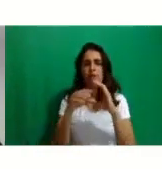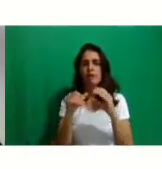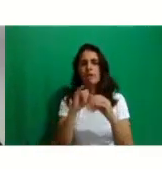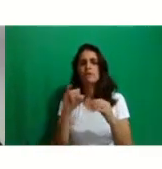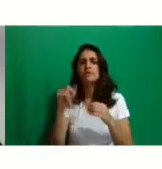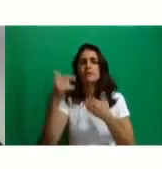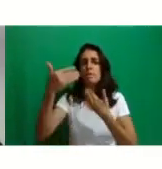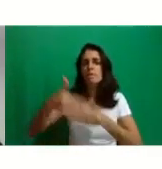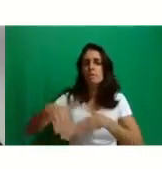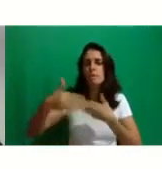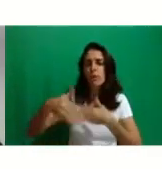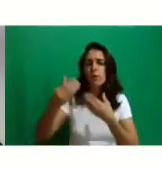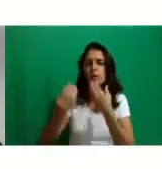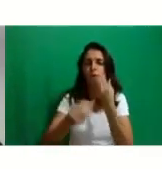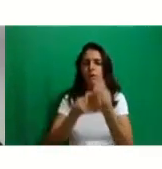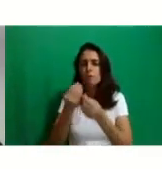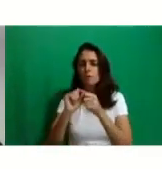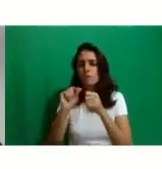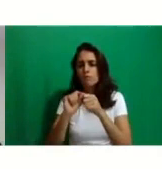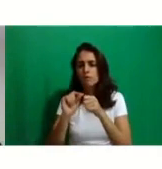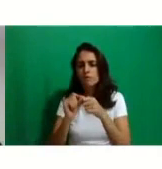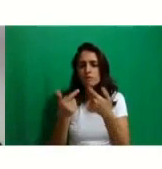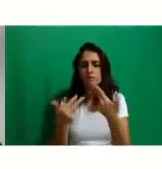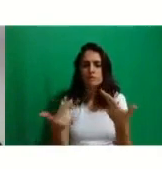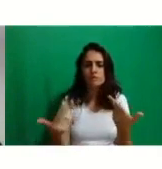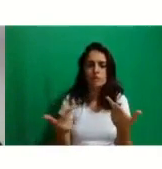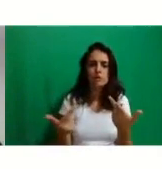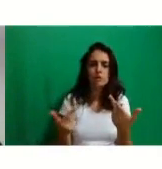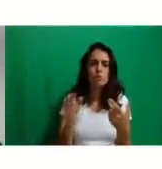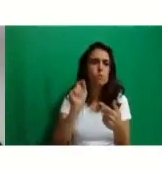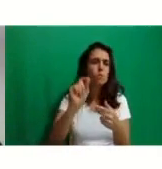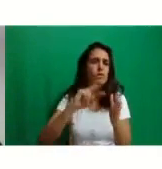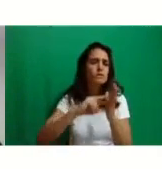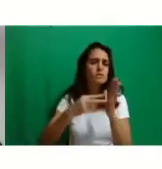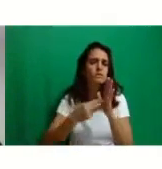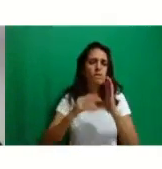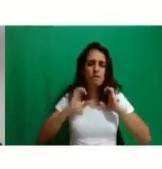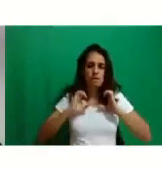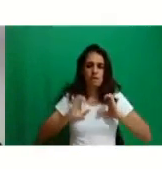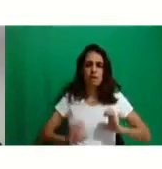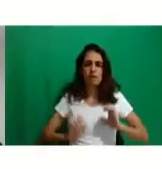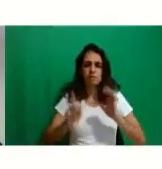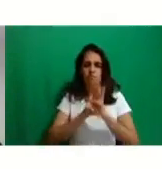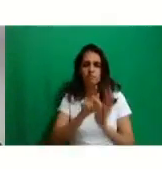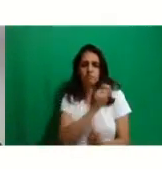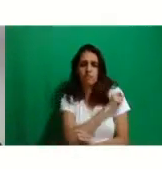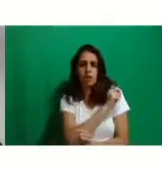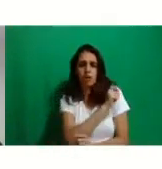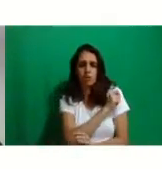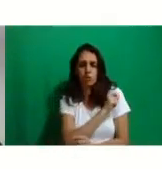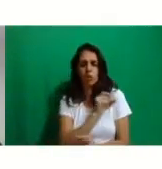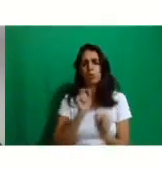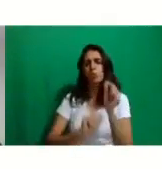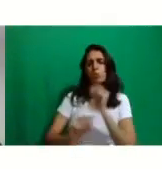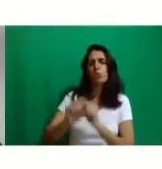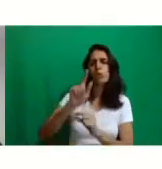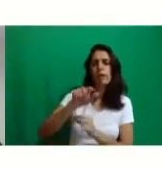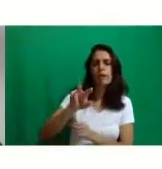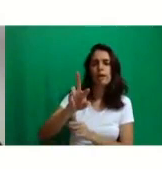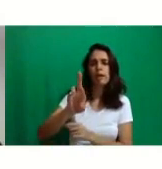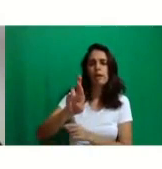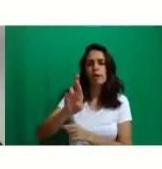fazer? O que que é o código de ética de CENTE? O que que é o ROD, o regulamento de organização